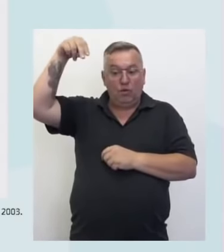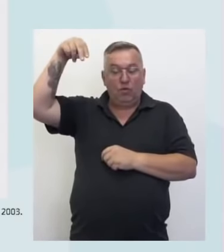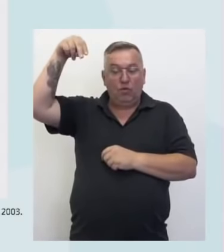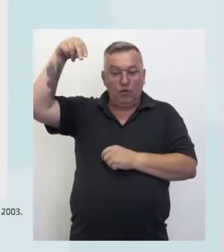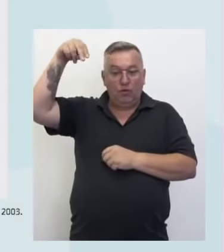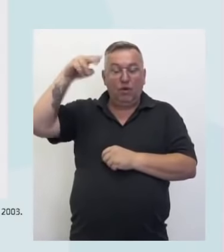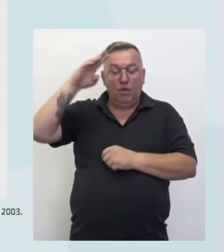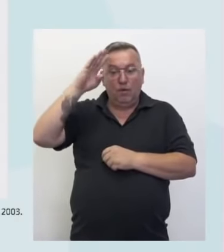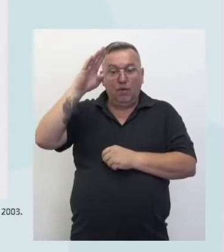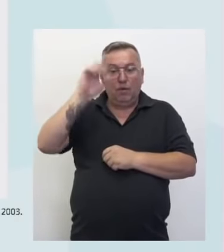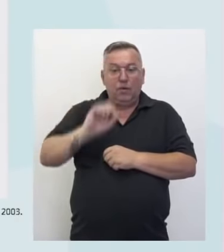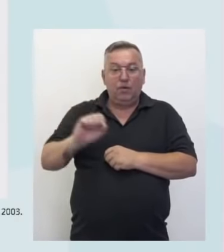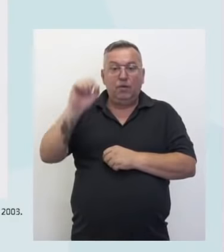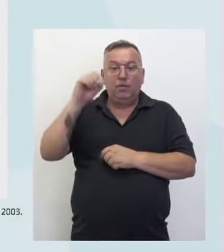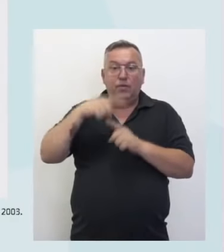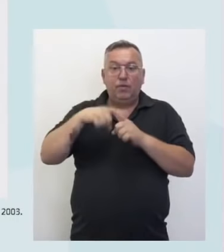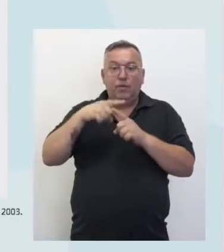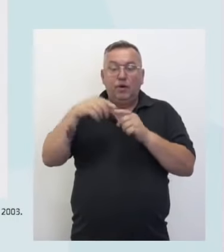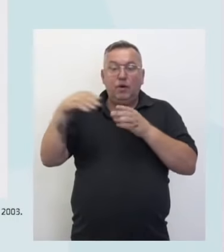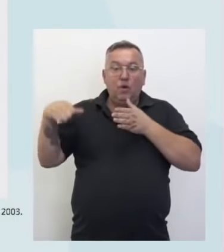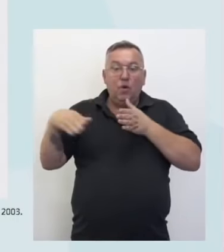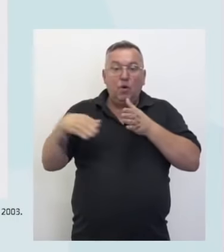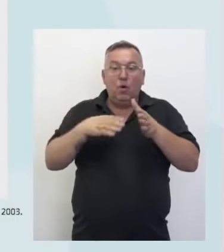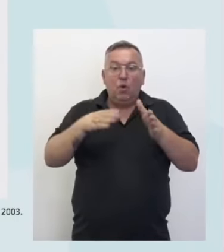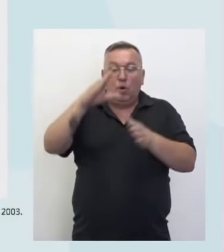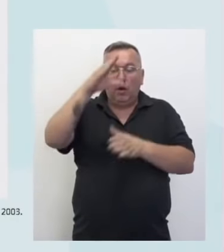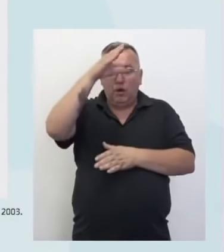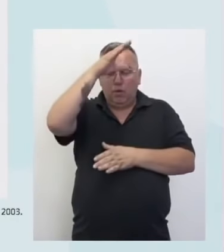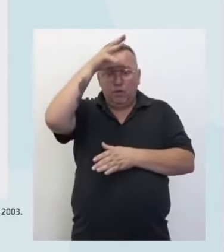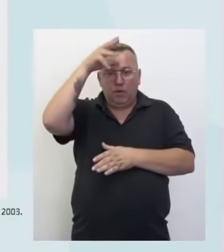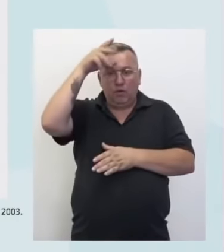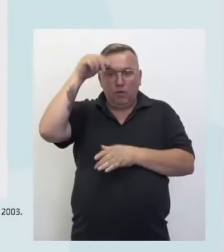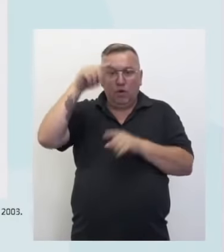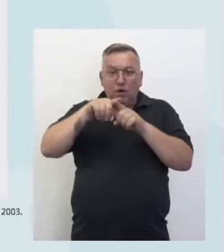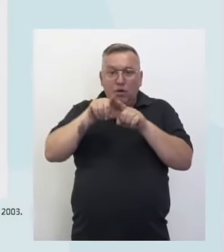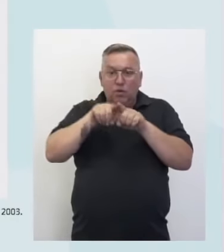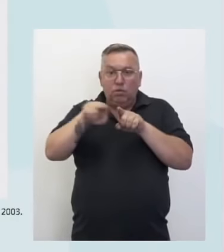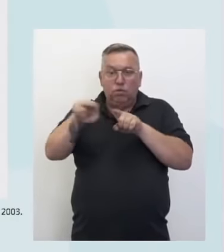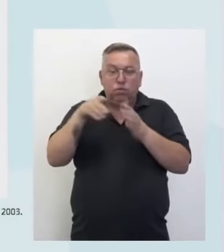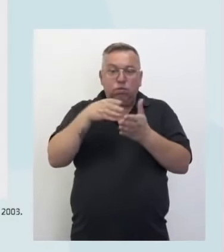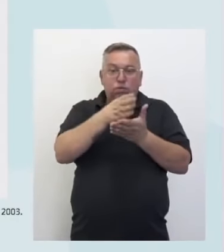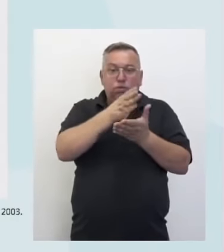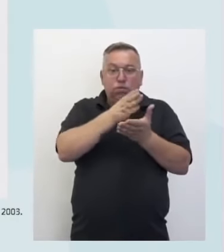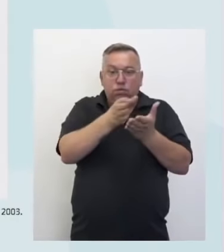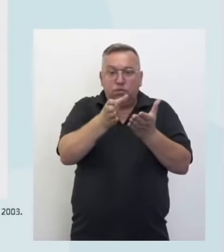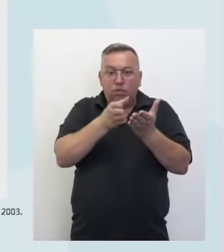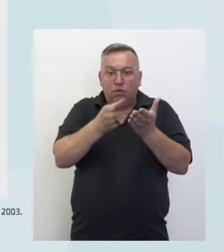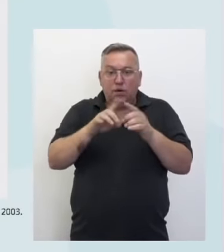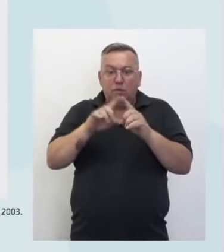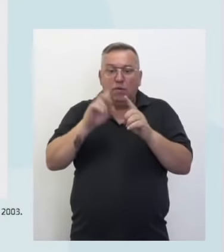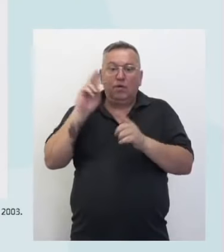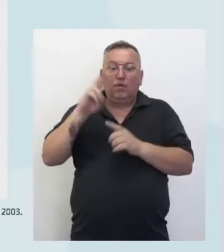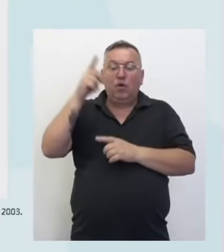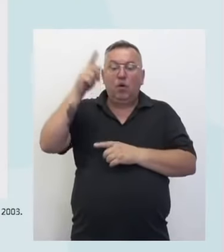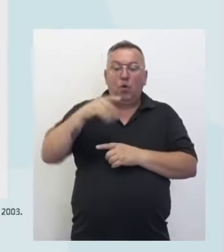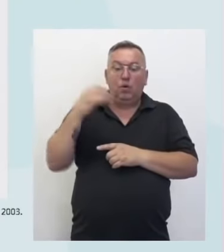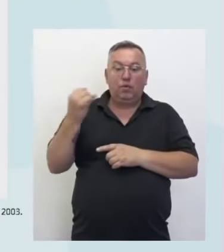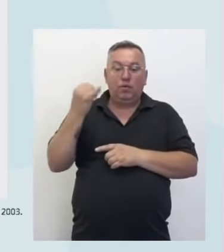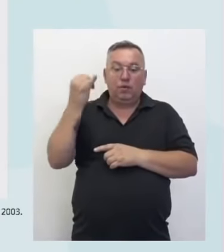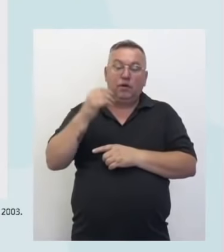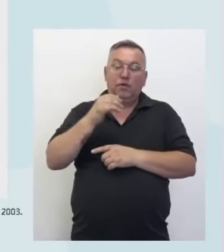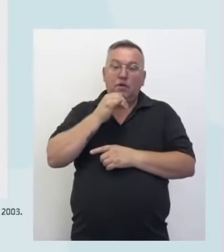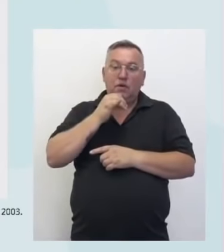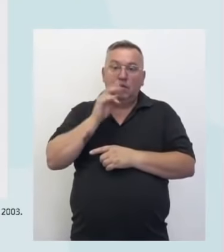principalmente por causa do rio Amazonas e dos seus afluentes. Mas observamos outras bacias importantes, como por exemplo